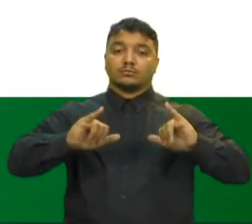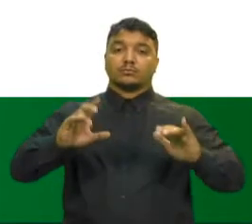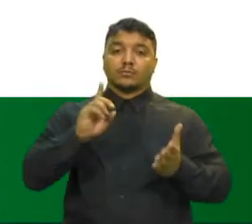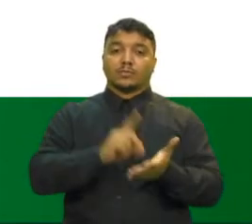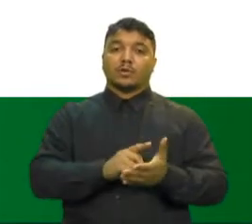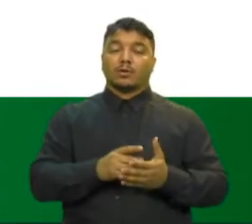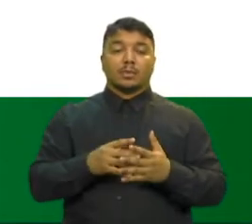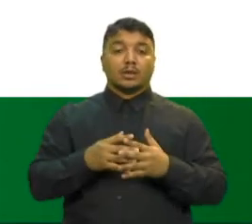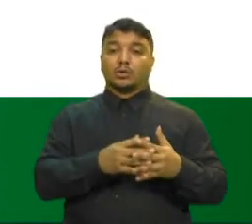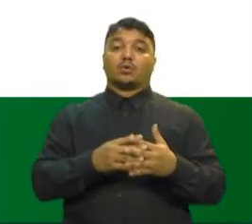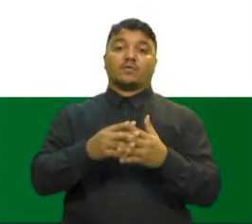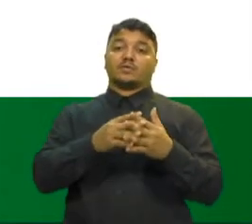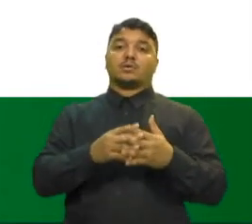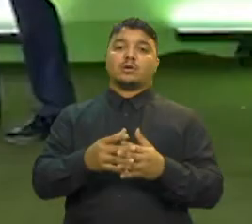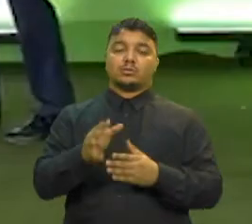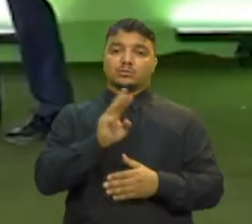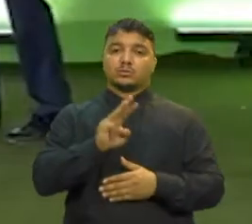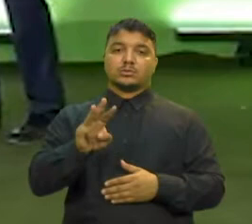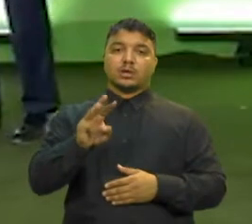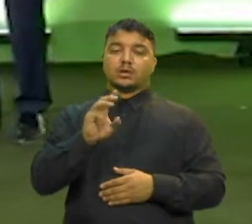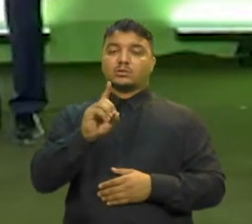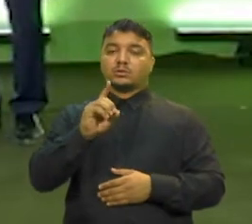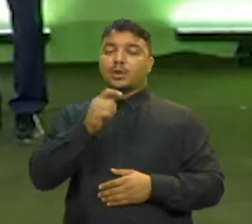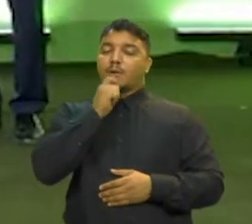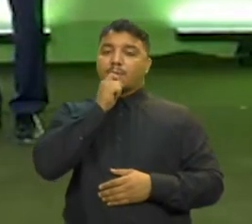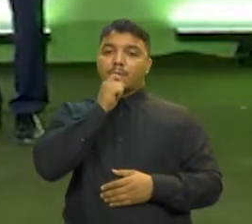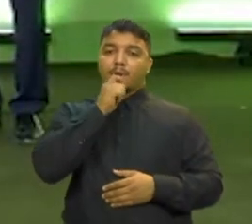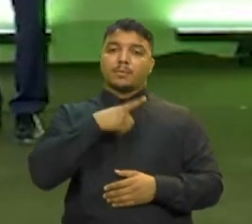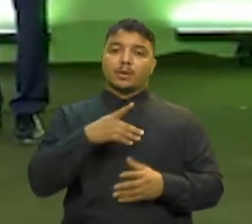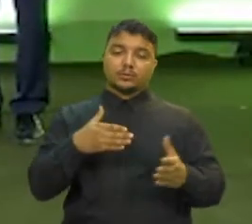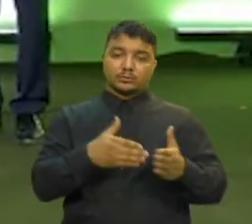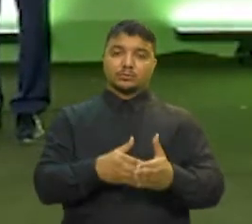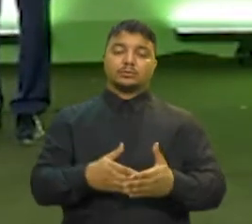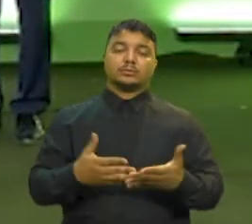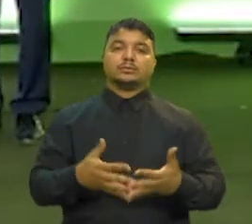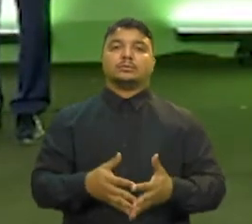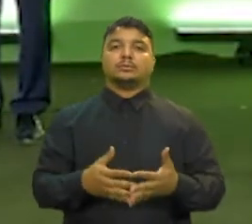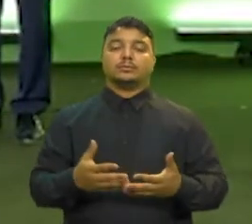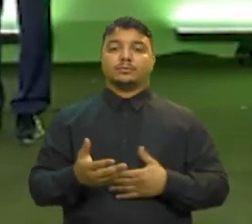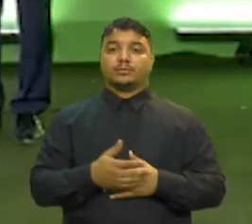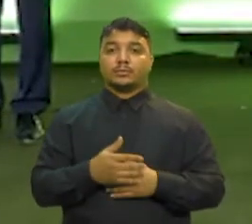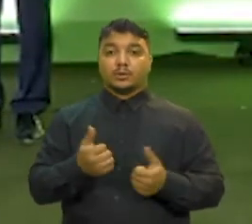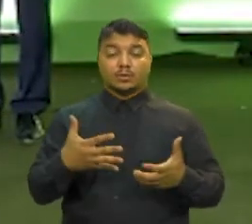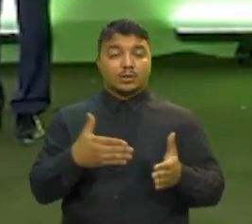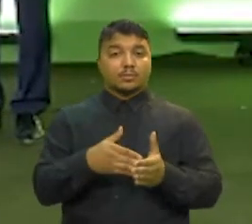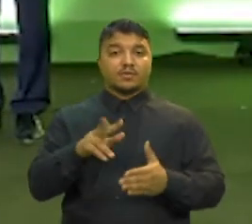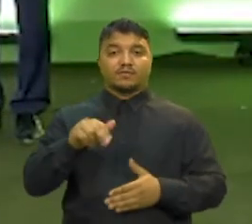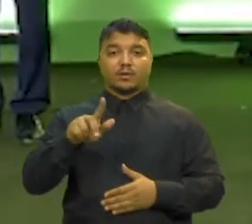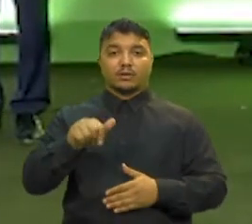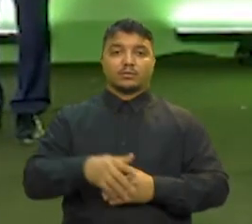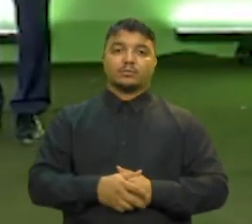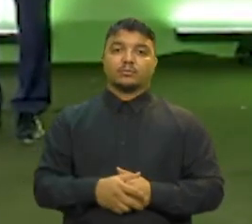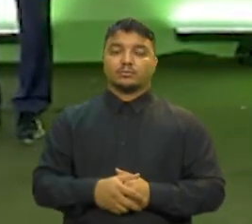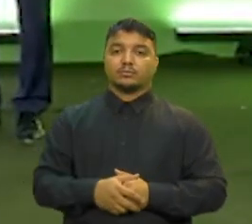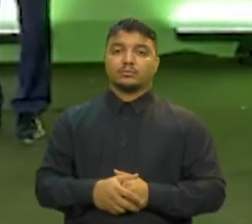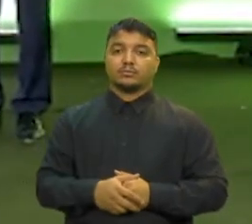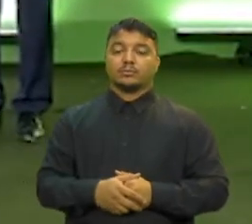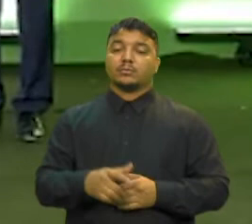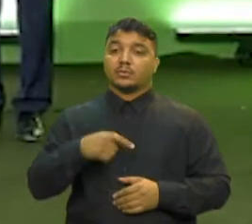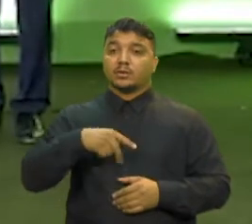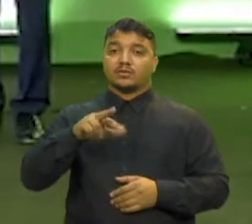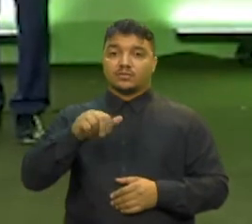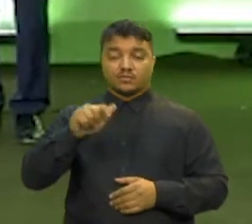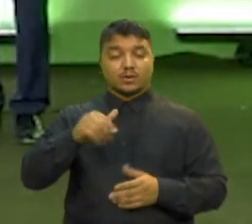congestionamento no site do Detran O governador chamou atenção para a quantidade limitada de vagas Tem vagas